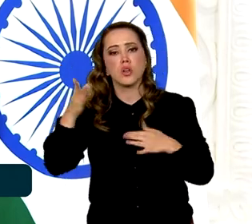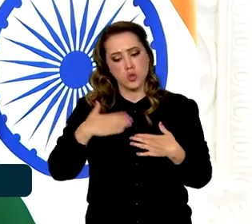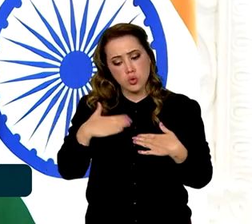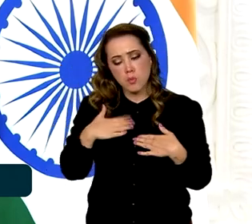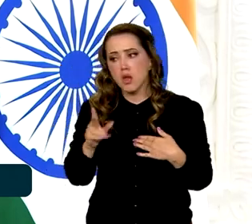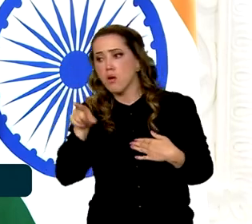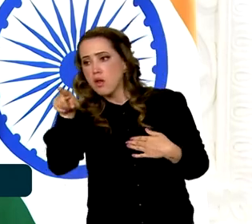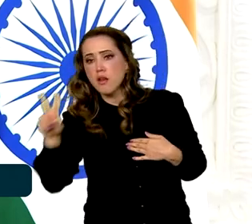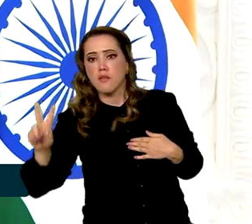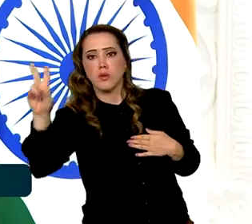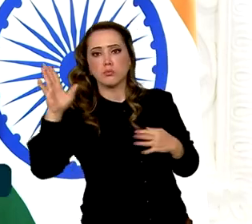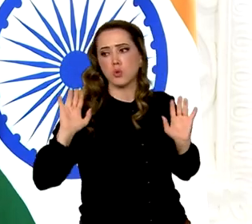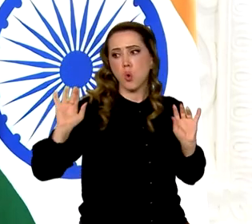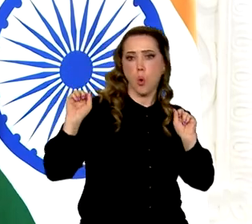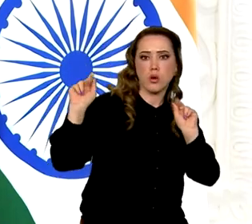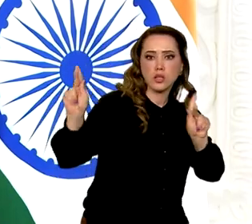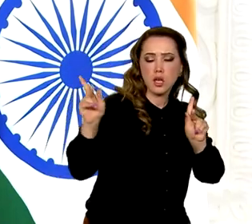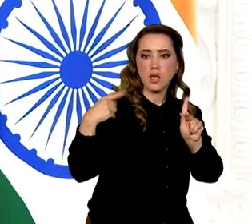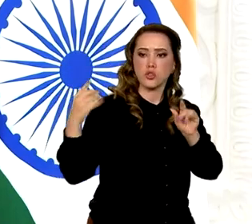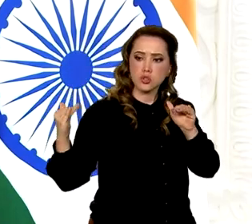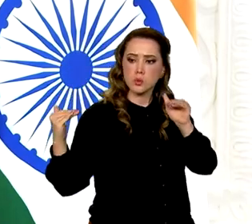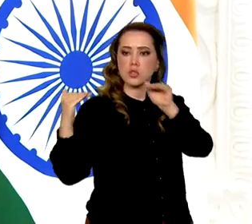meu e eu valorizo o deles. Nós temos que chegar a um ponto de equilíbrio.